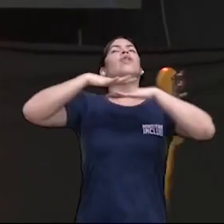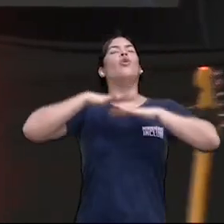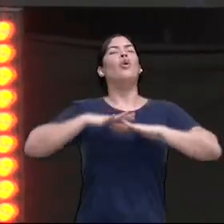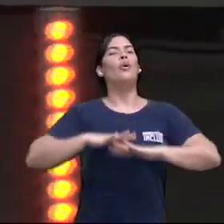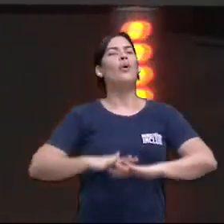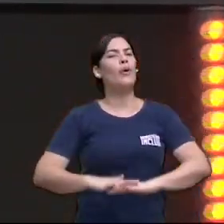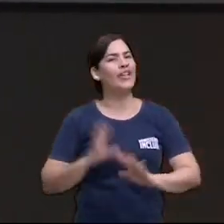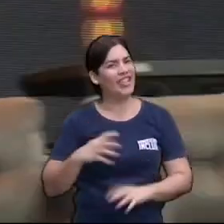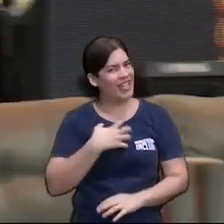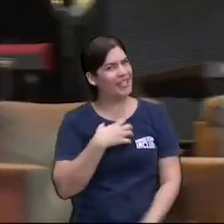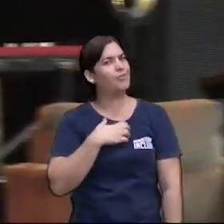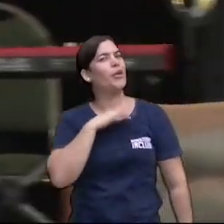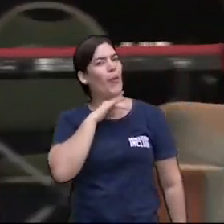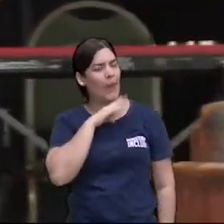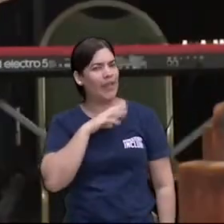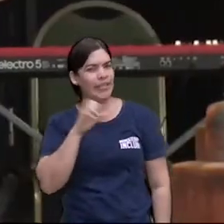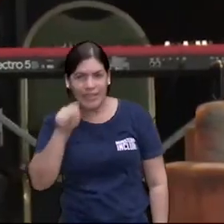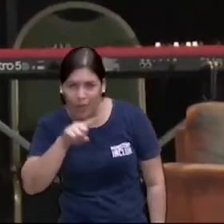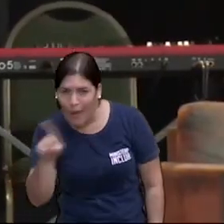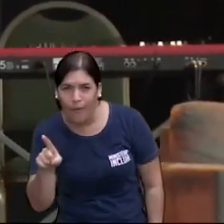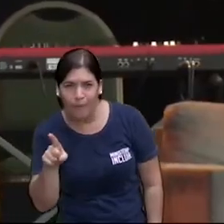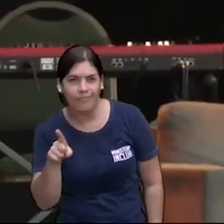Já vem o sentimento ruim? Sim ou não?